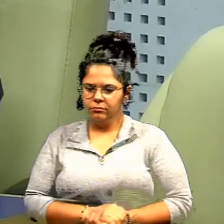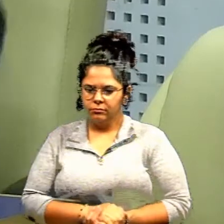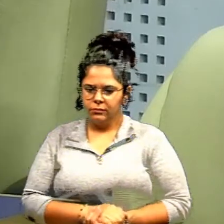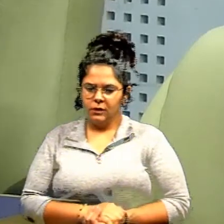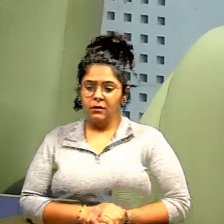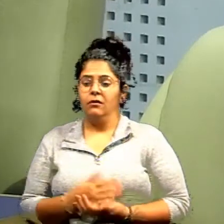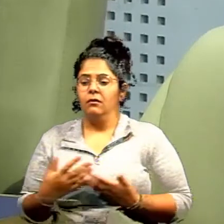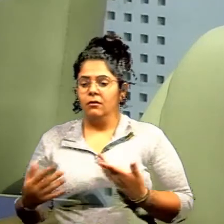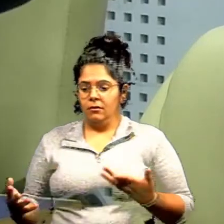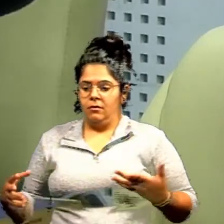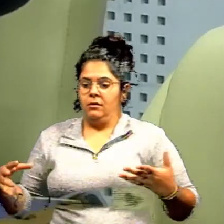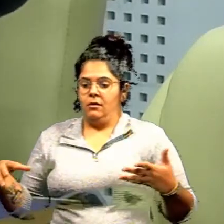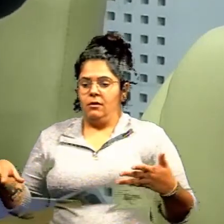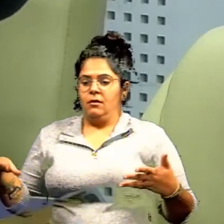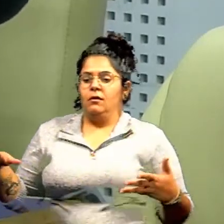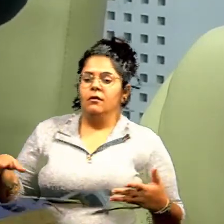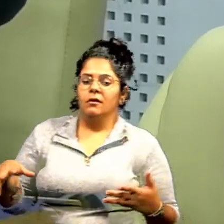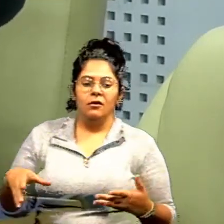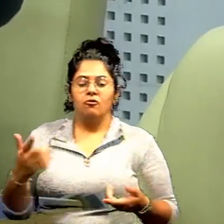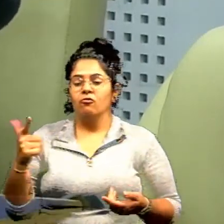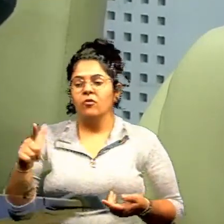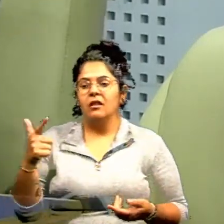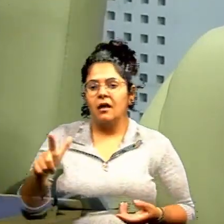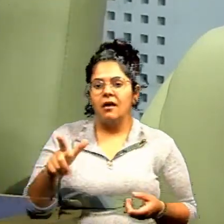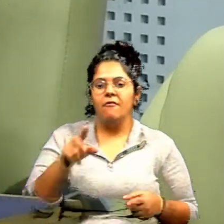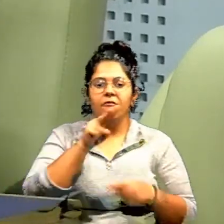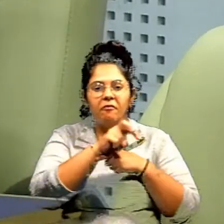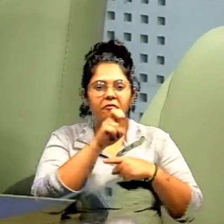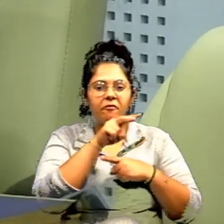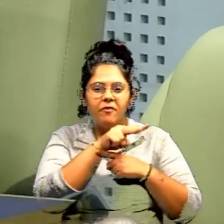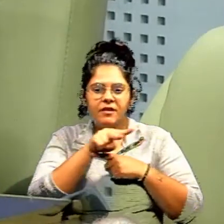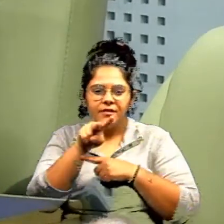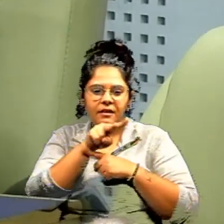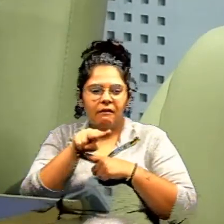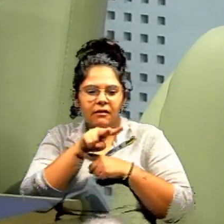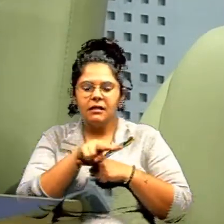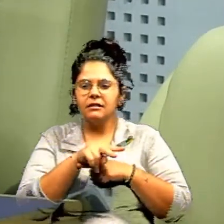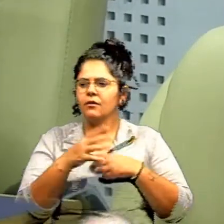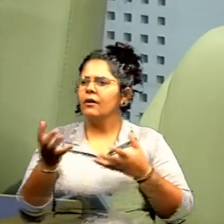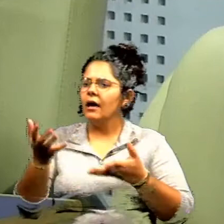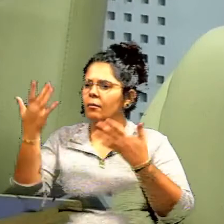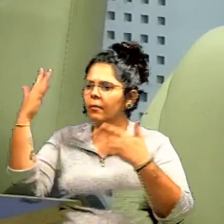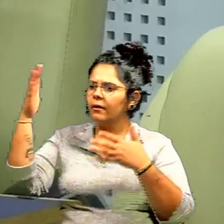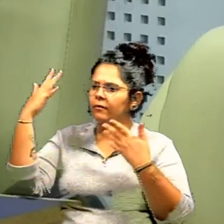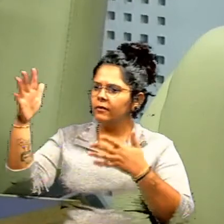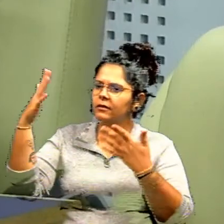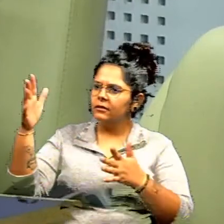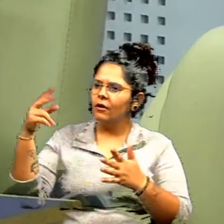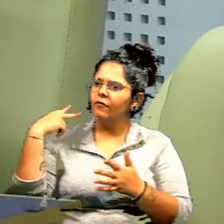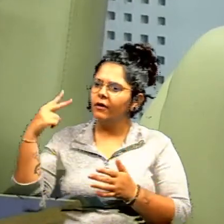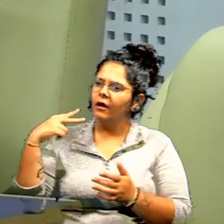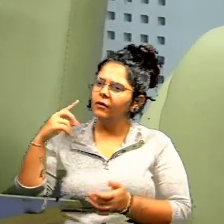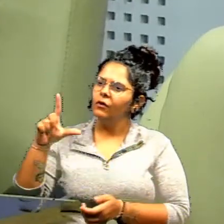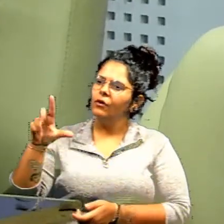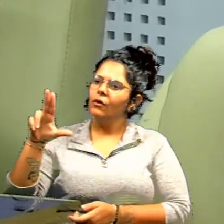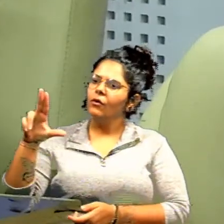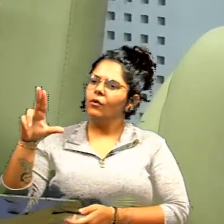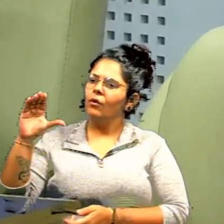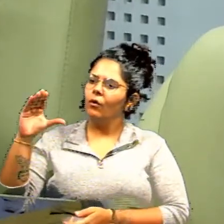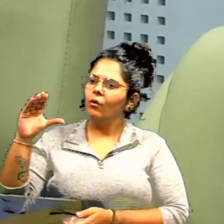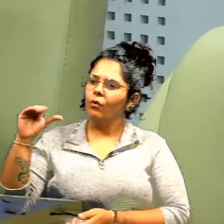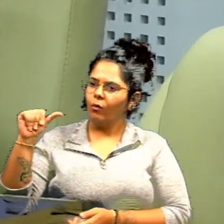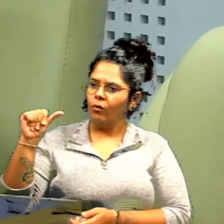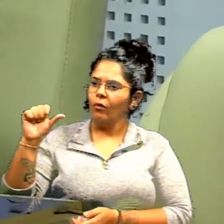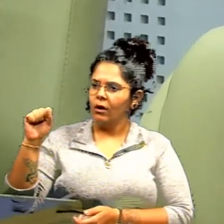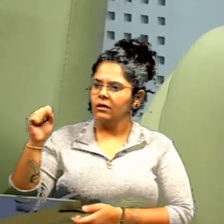caos e não temos nenhuma autoridade para fiscalizar eu quero parabenizar o Lucas que estão pelo projeto Lucas Lucas